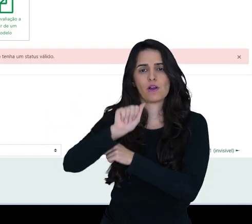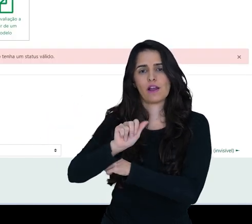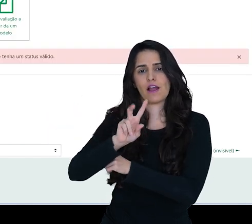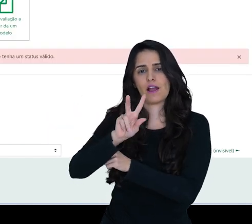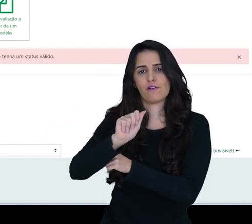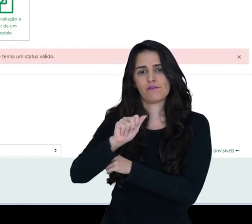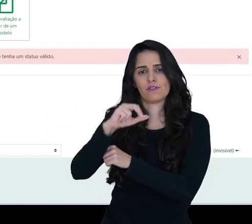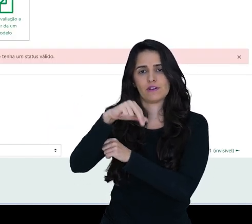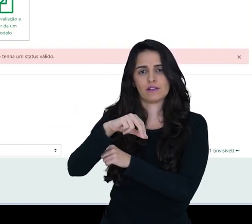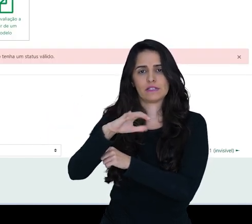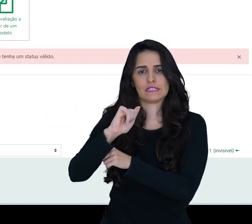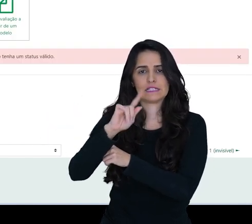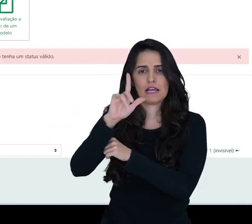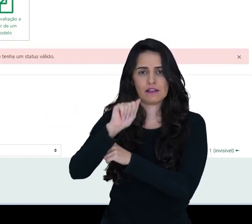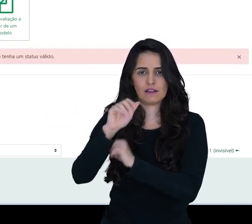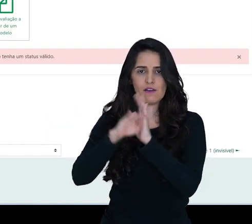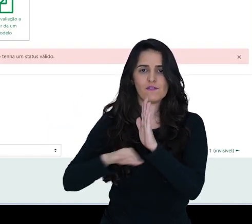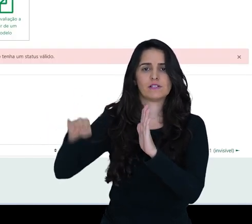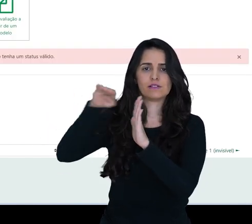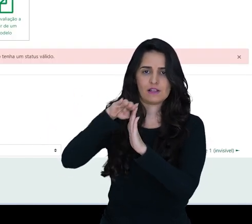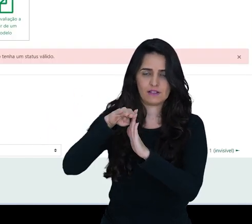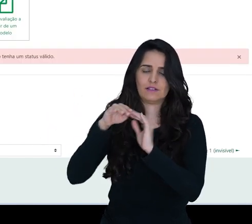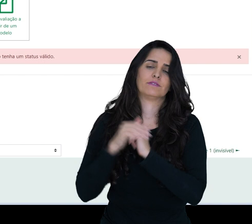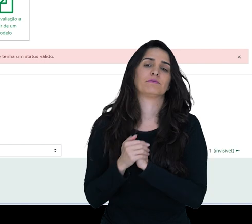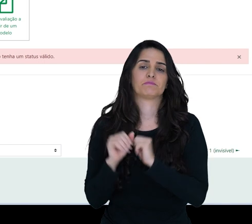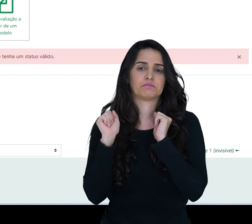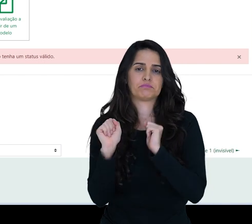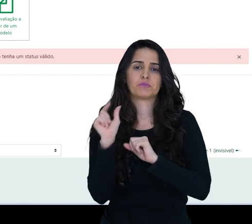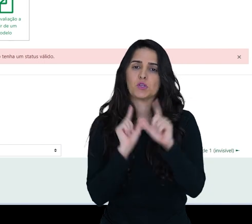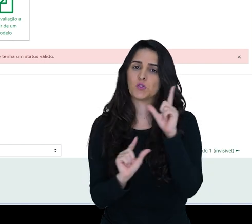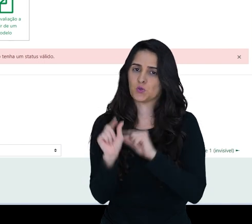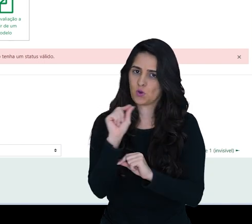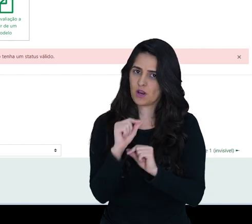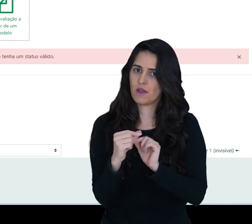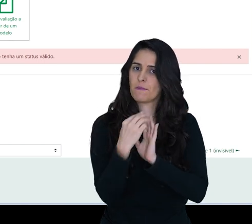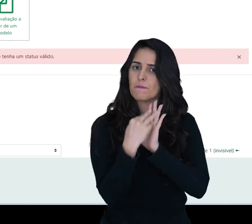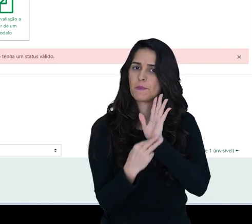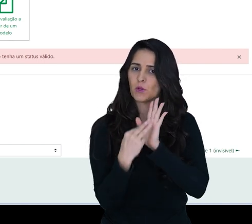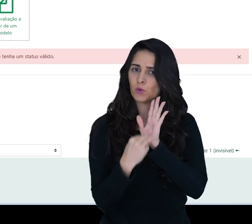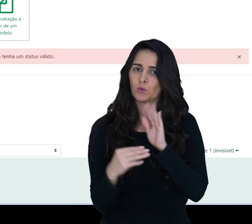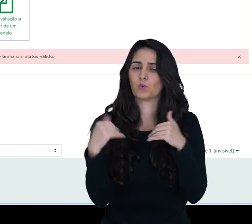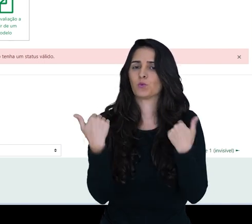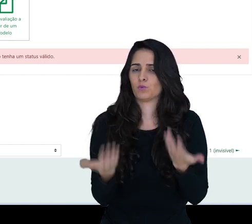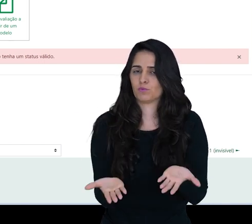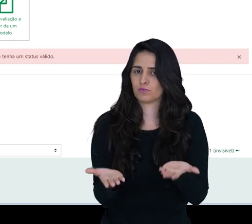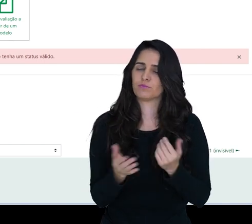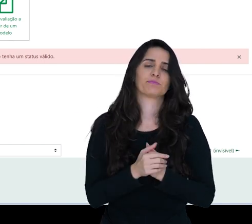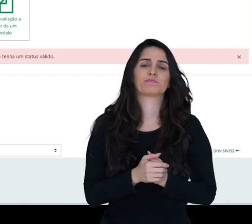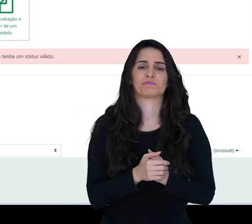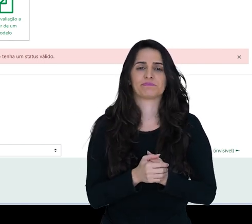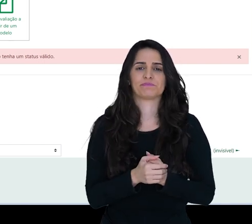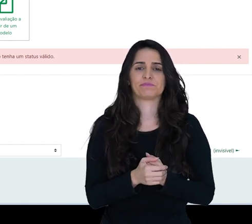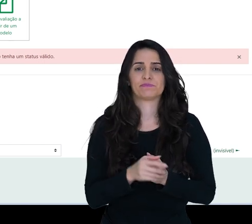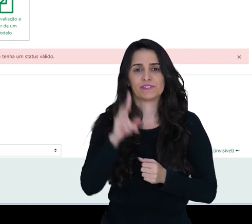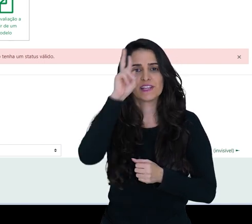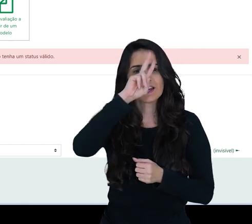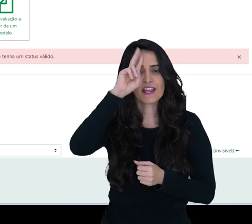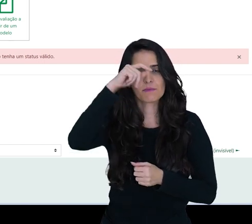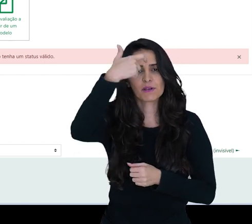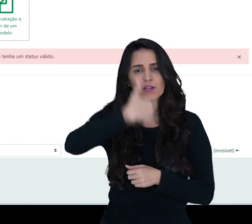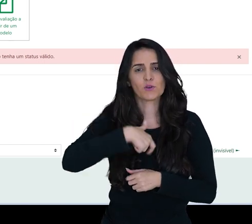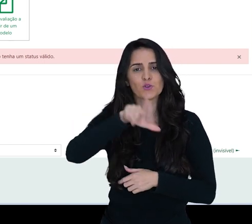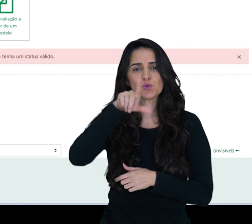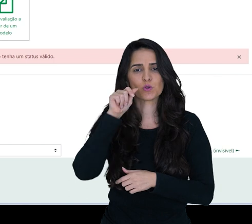e aí eu posso aqui escolher o método caso eu não tenha feito isso na etapa inicial. Aqui eu já tinha